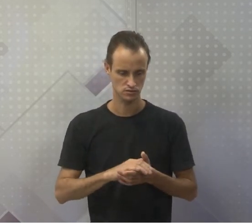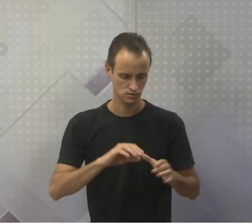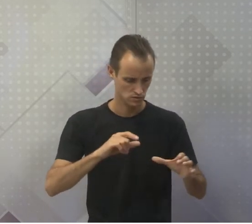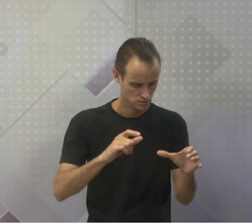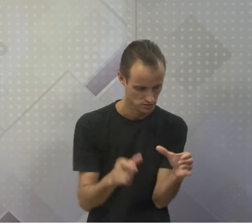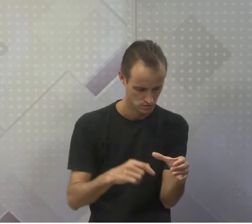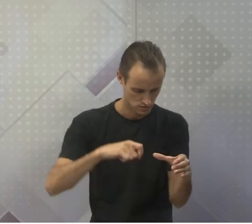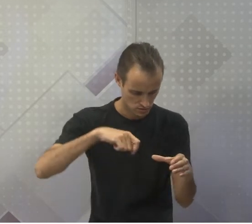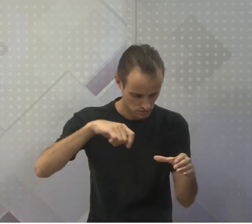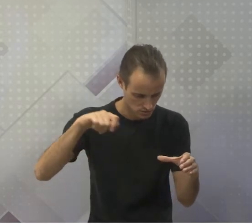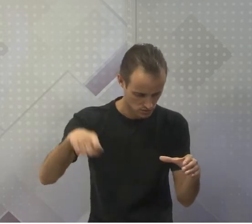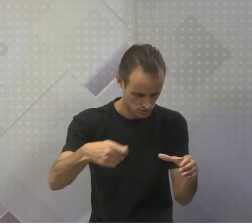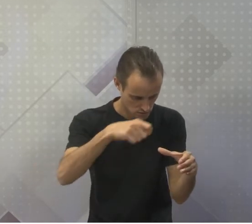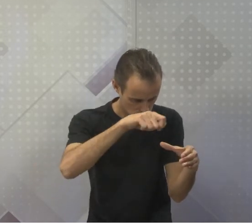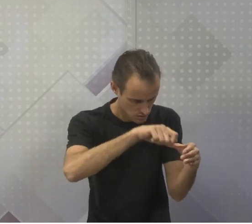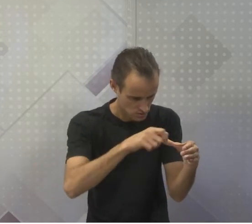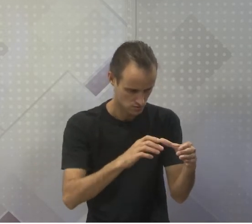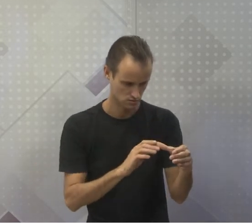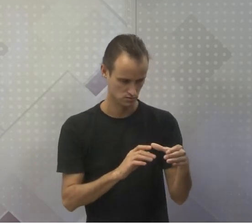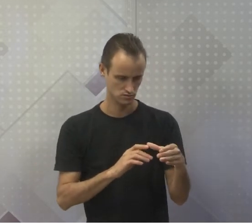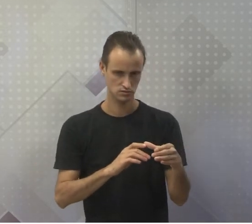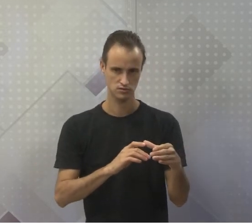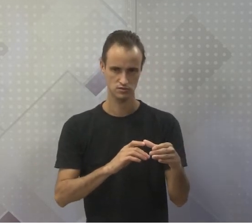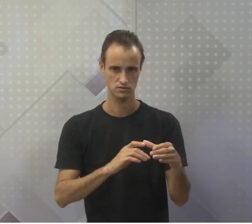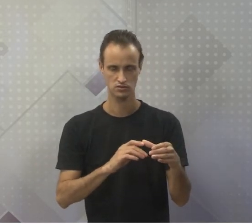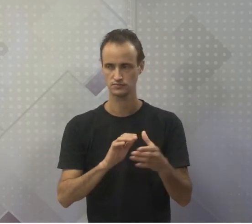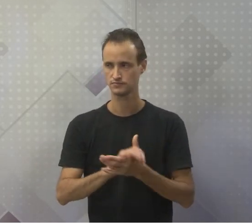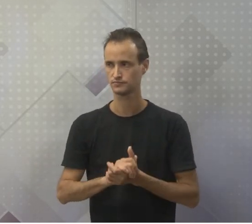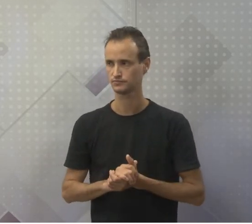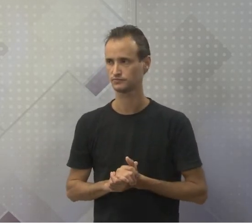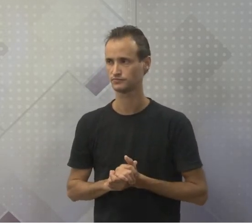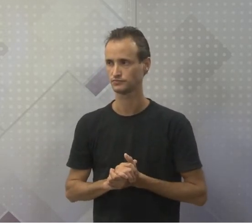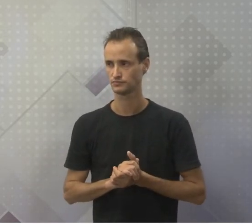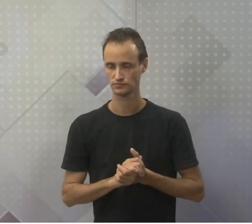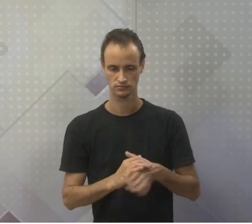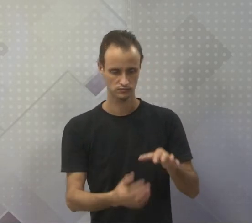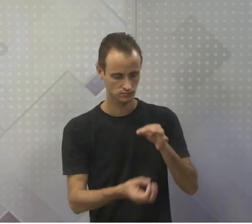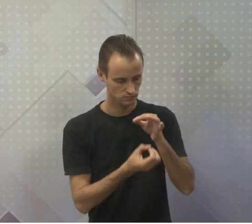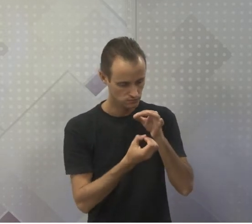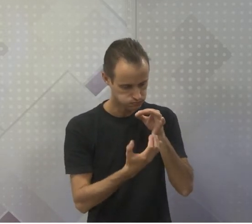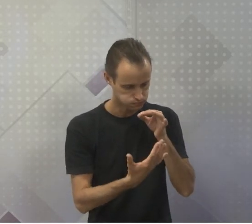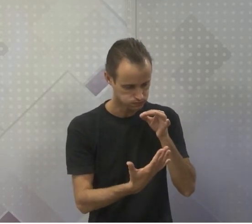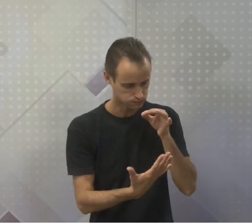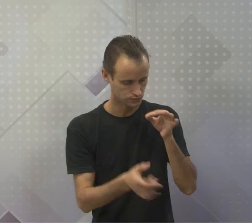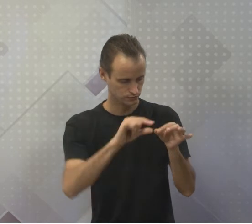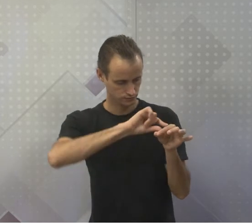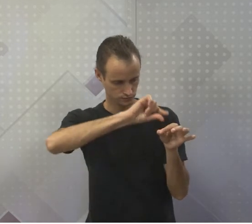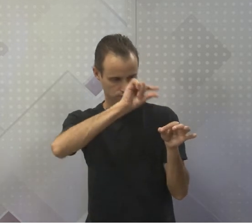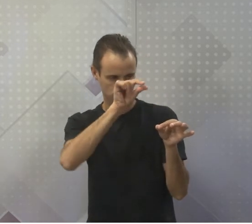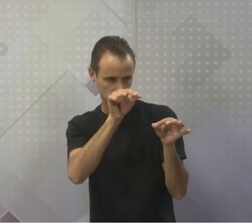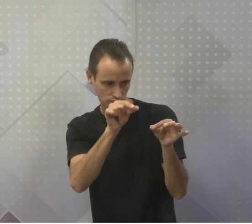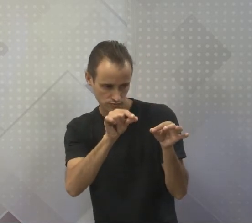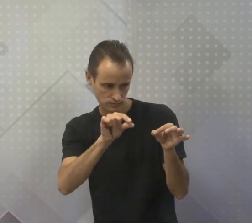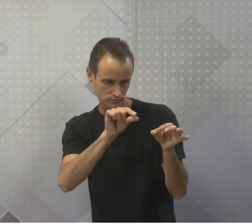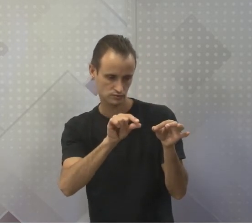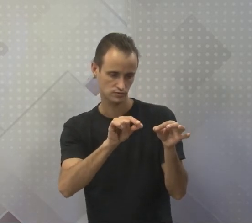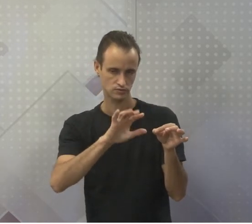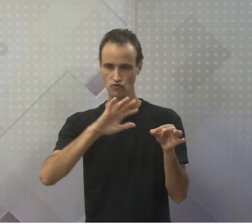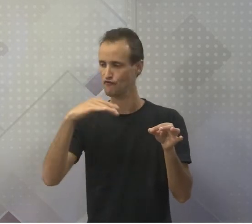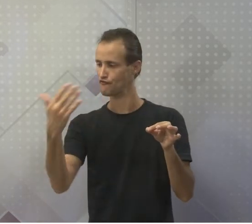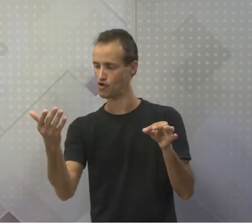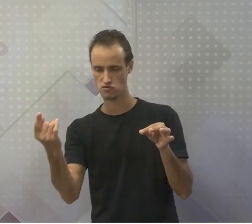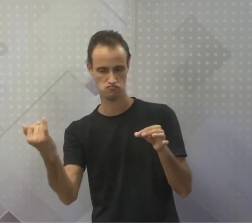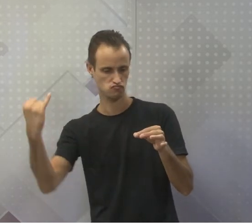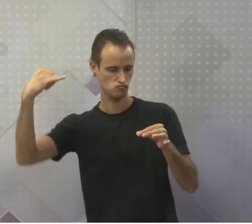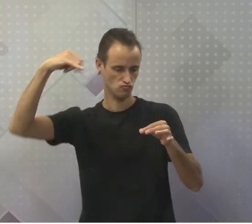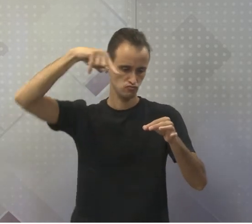e dobrou esse balãozinho aqui, que a chama de balão pescoço de cisne. A vida que estava aqui fora não